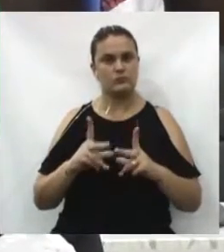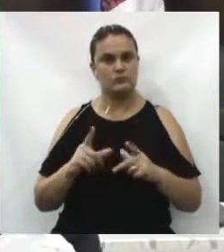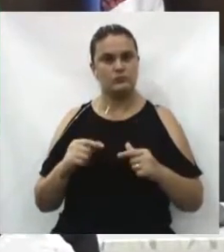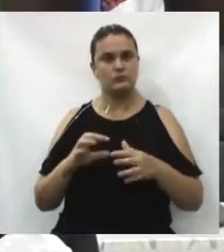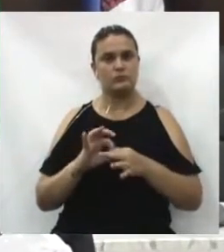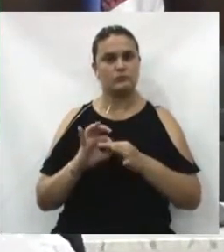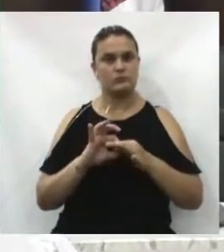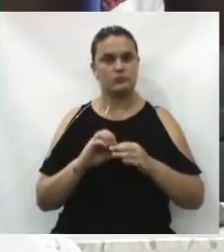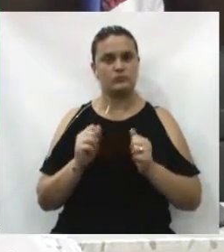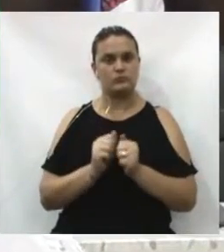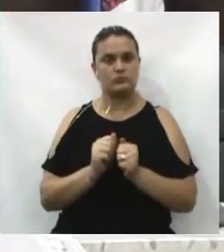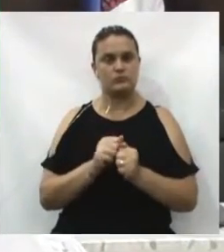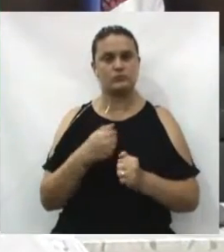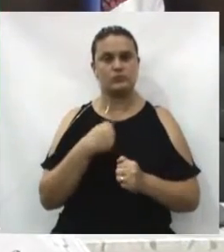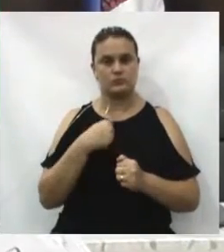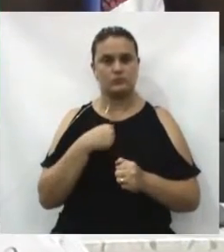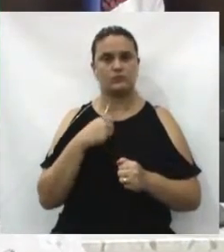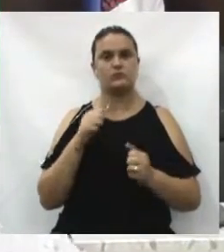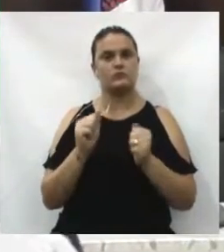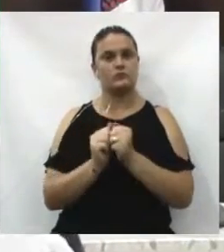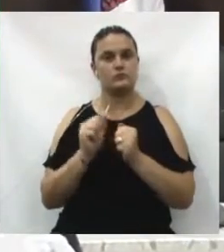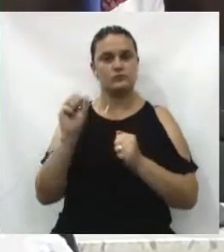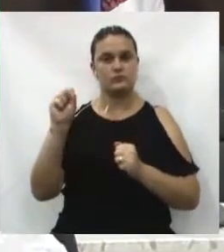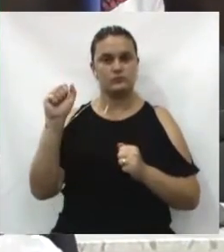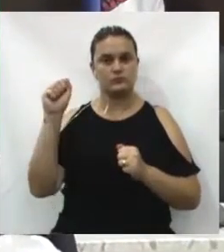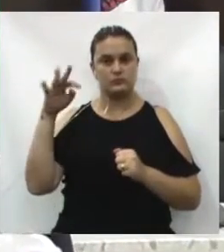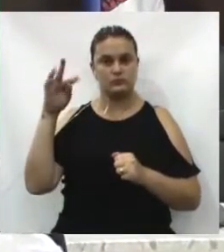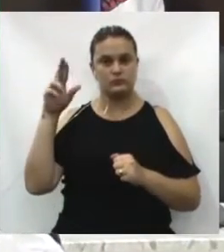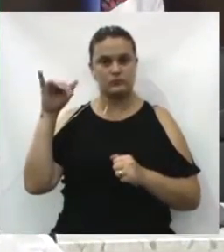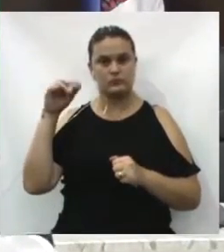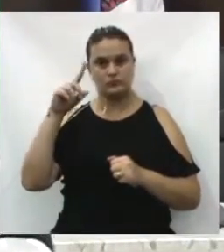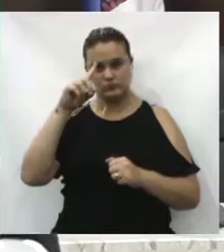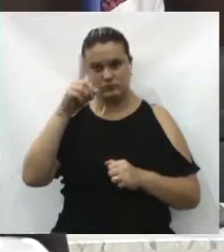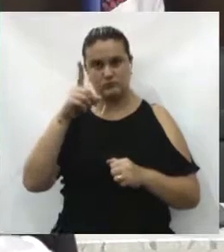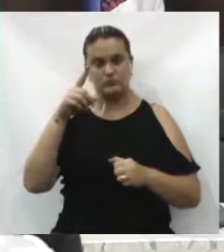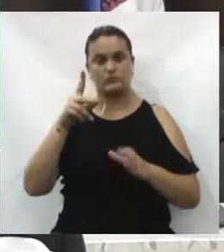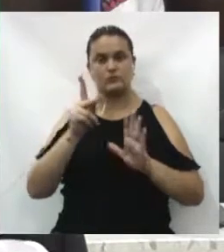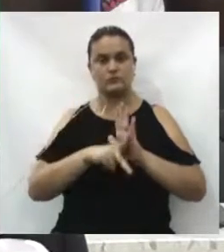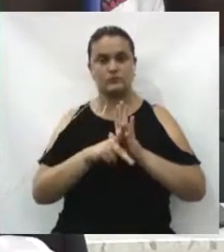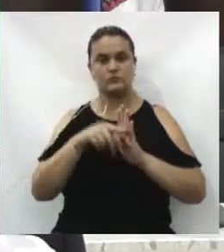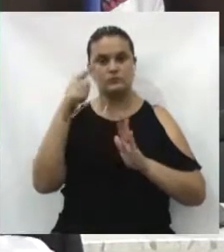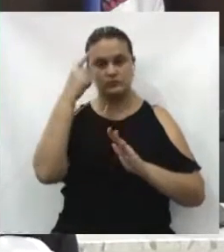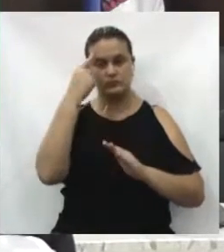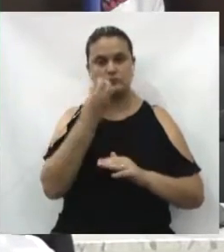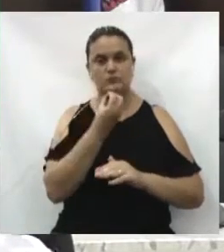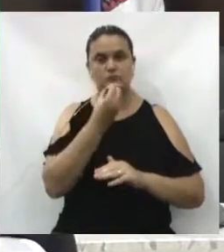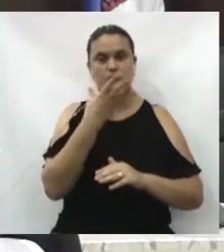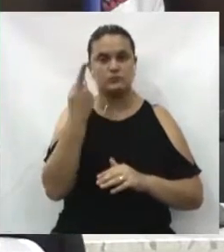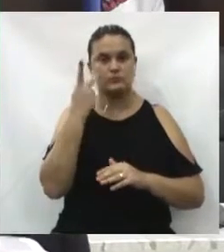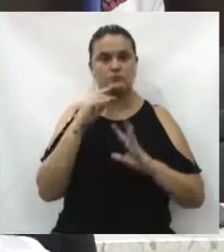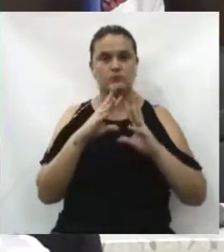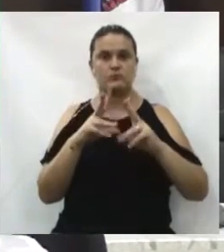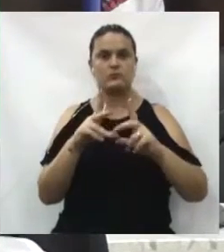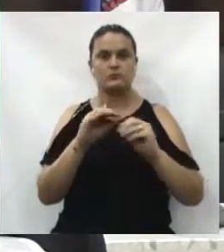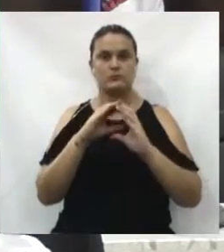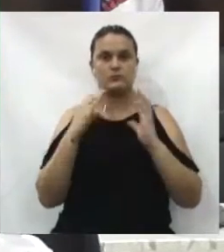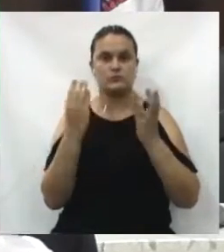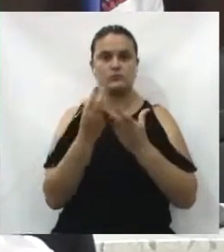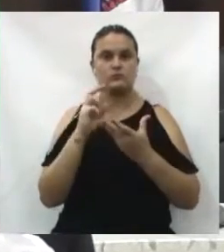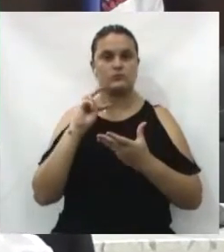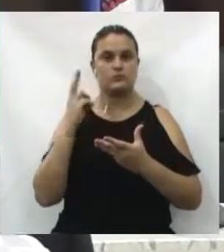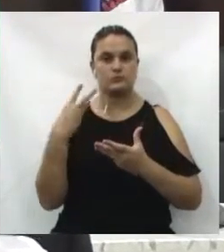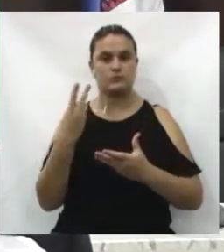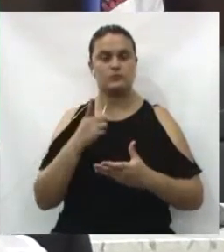trabalharmos juntos. Eu e o Santin vamos mandar projetos aqui pensando no bem da comunidade e acho que todos os vereadores estão imbuídos